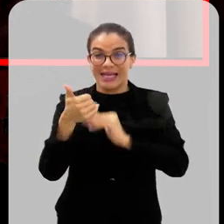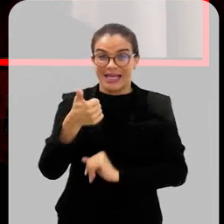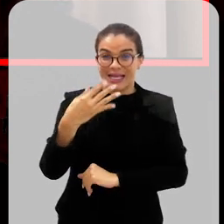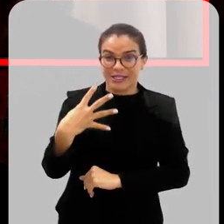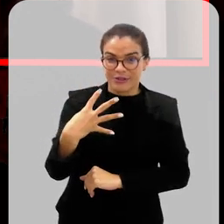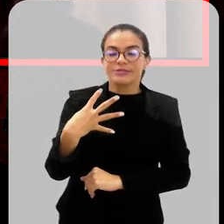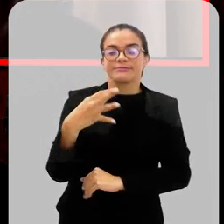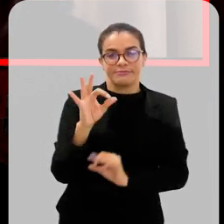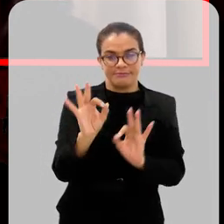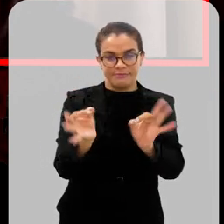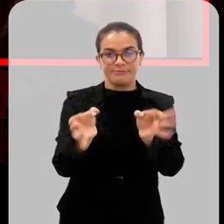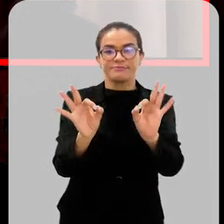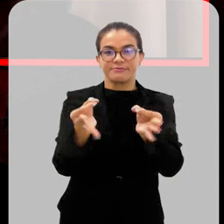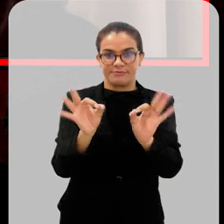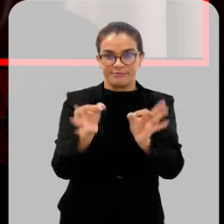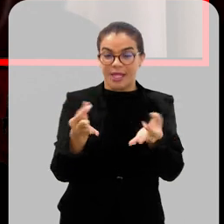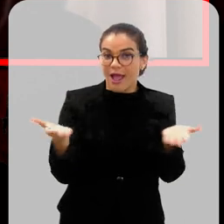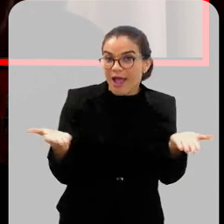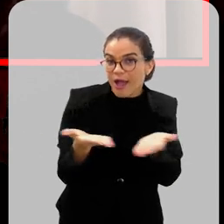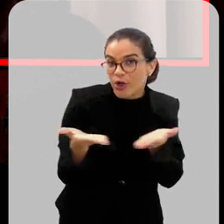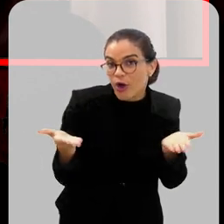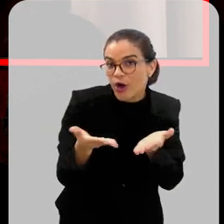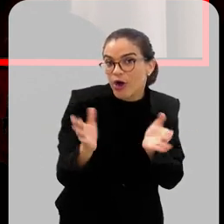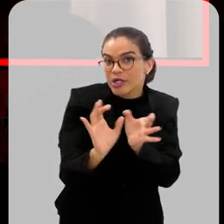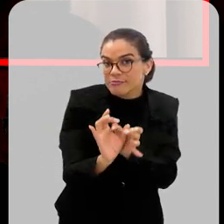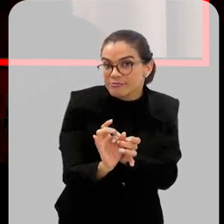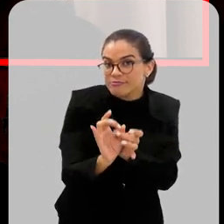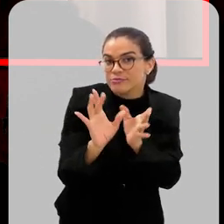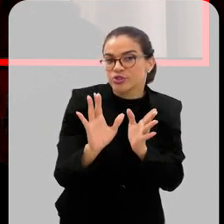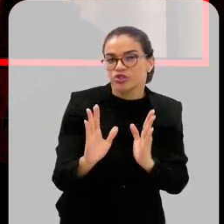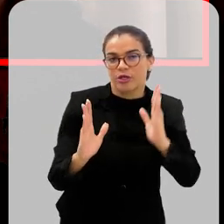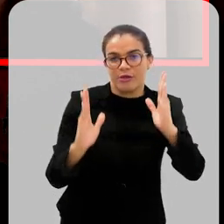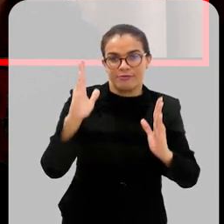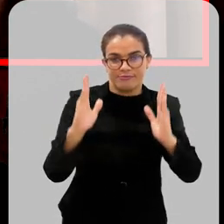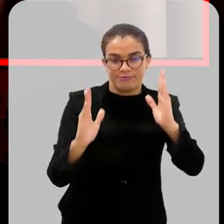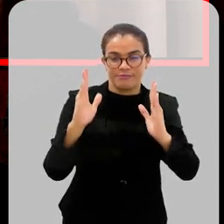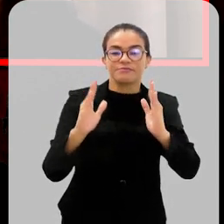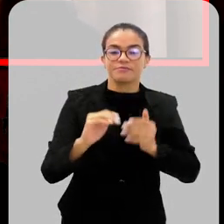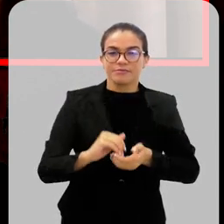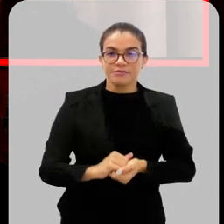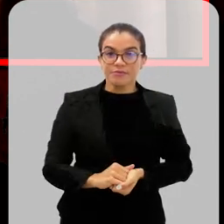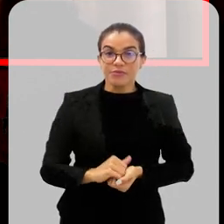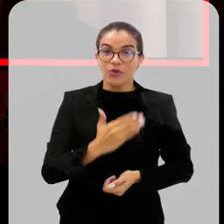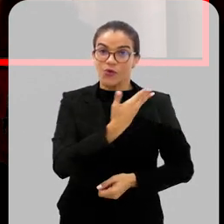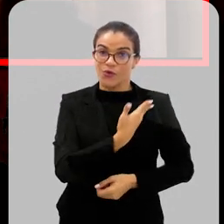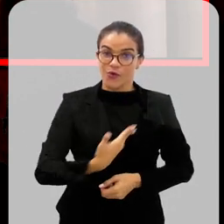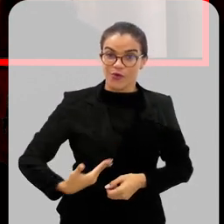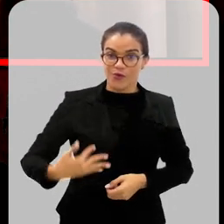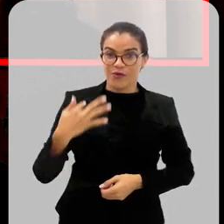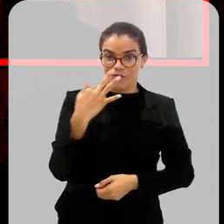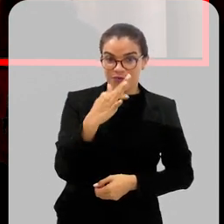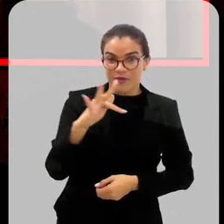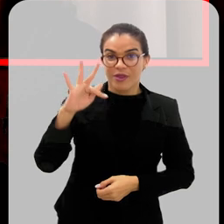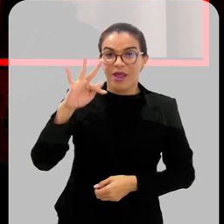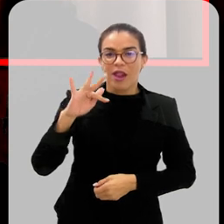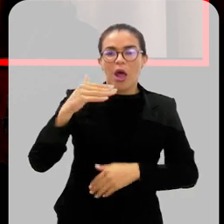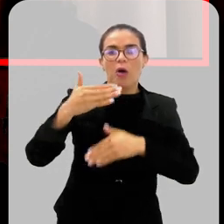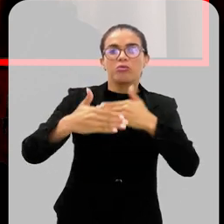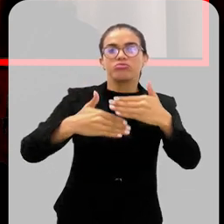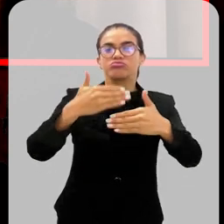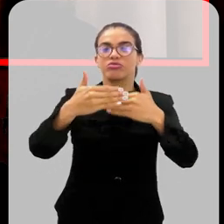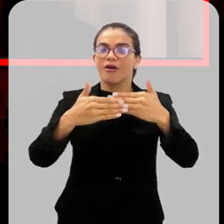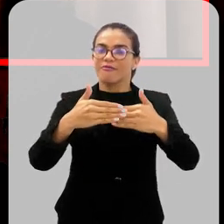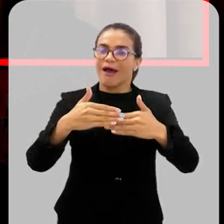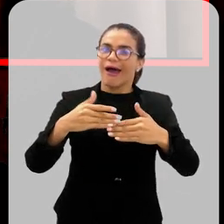agora, recentemente? Atualmente, isso. Atualmente ela está disponível para essa faixa etária. Mas depois o governo federal vai ampliar